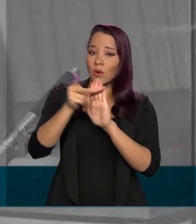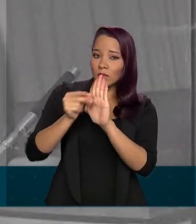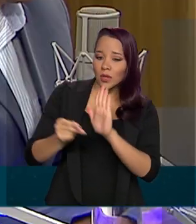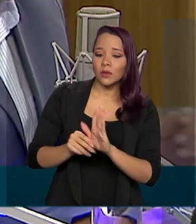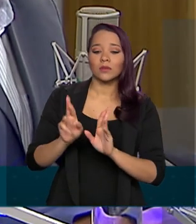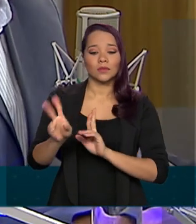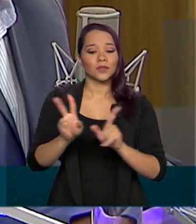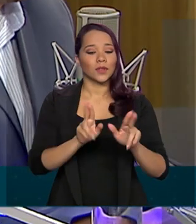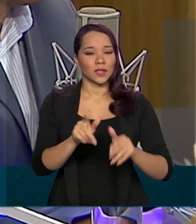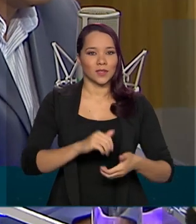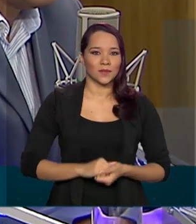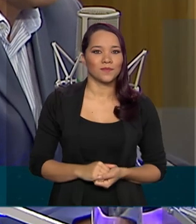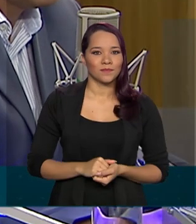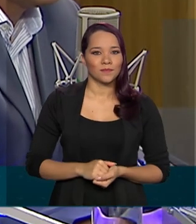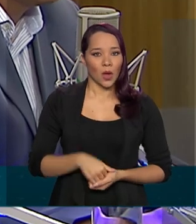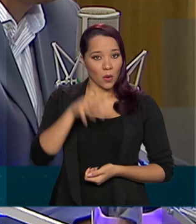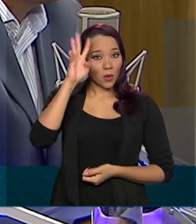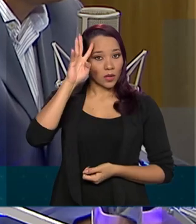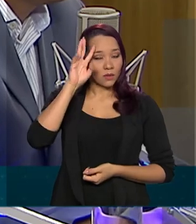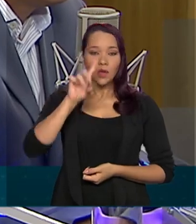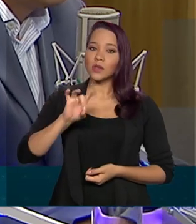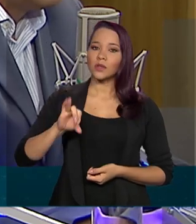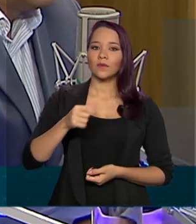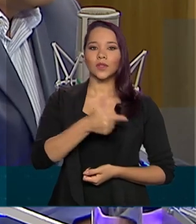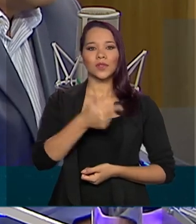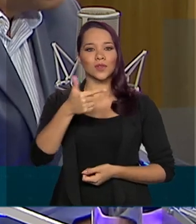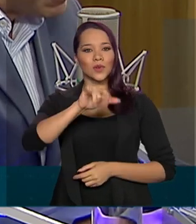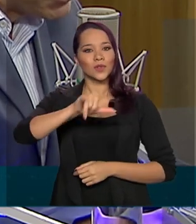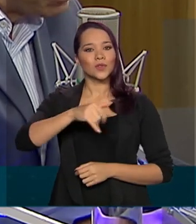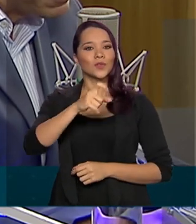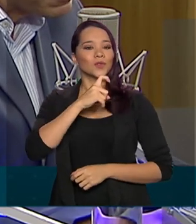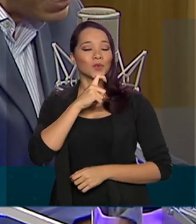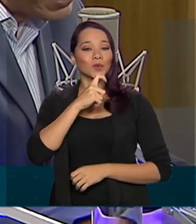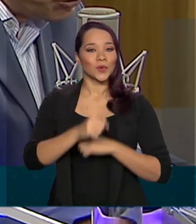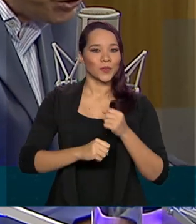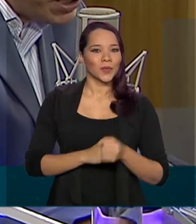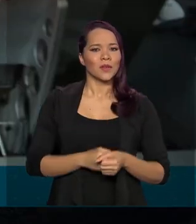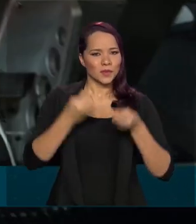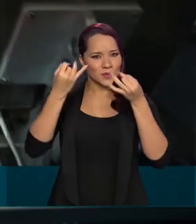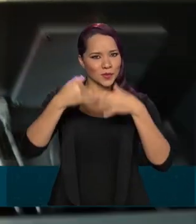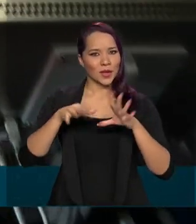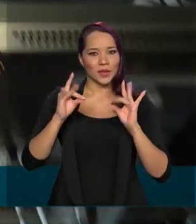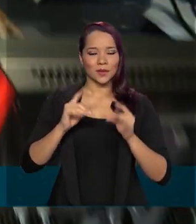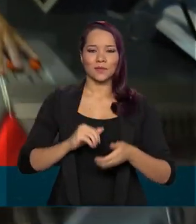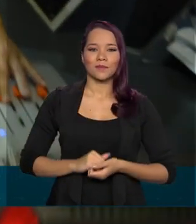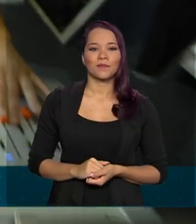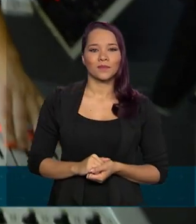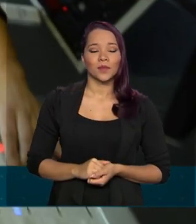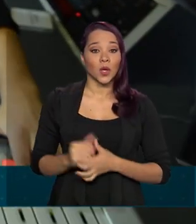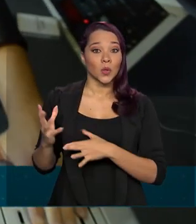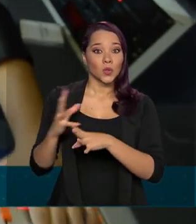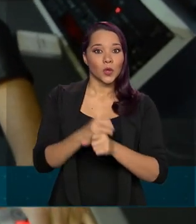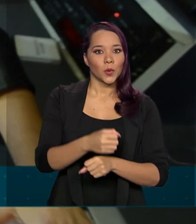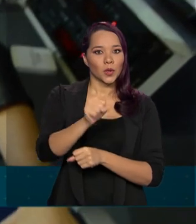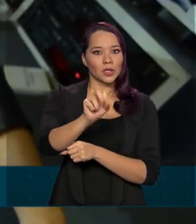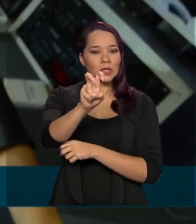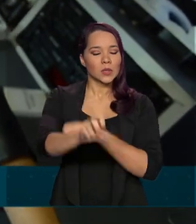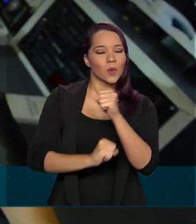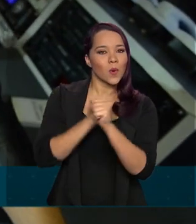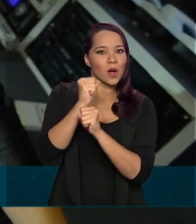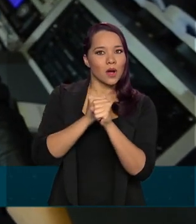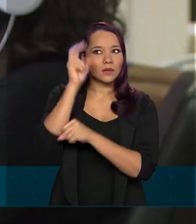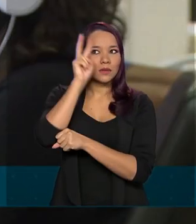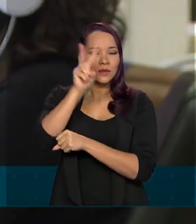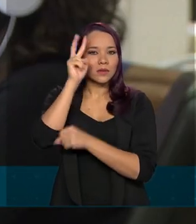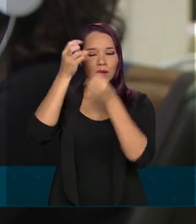diferentes. Quarta-feira, 22 de julho de 2020. E vamos ao destaque do dia. São 85 anos de história,